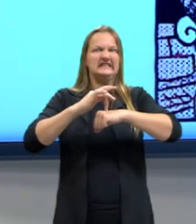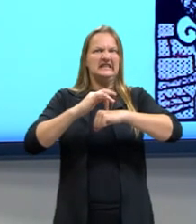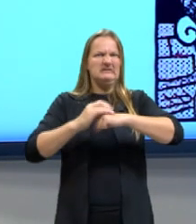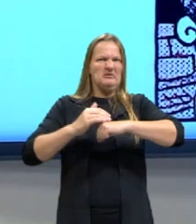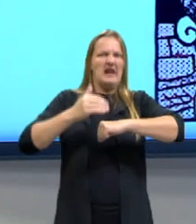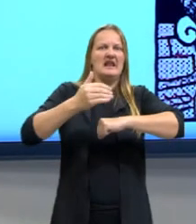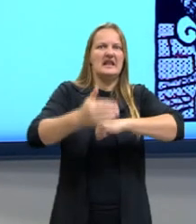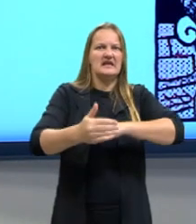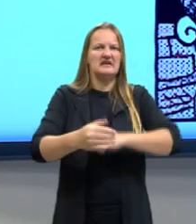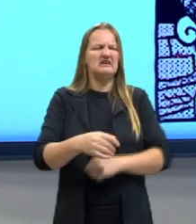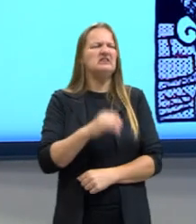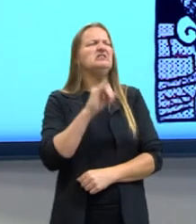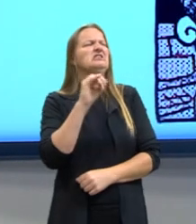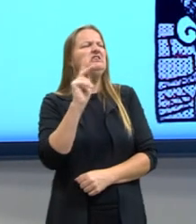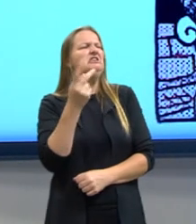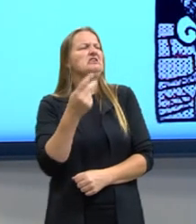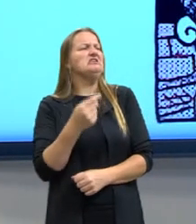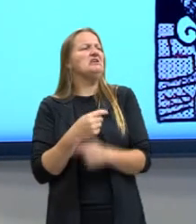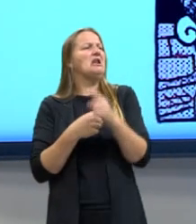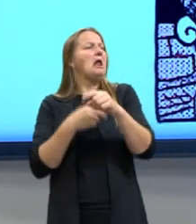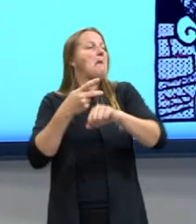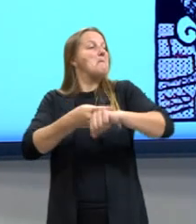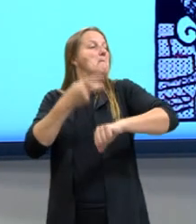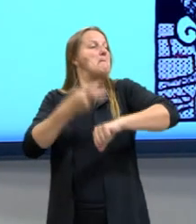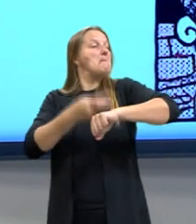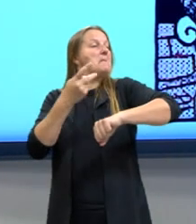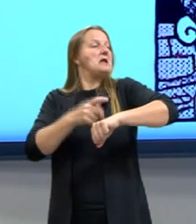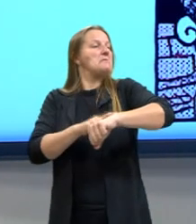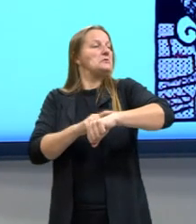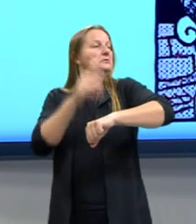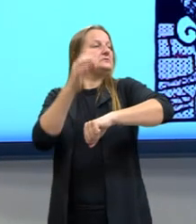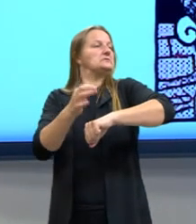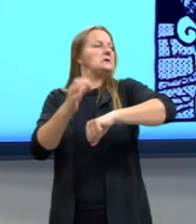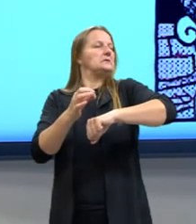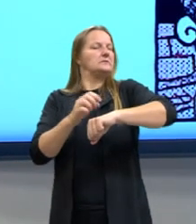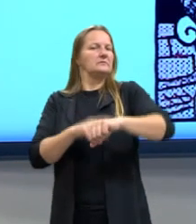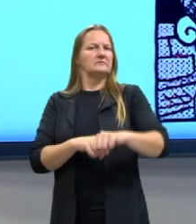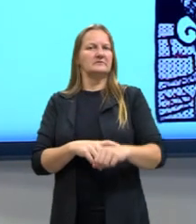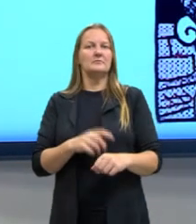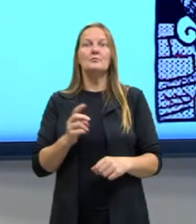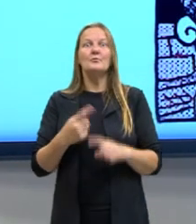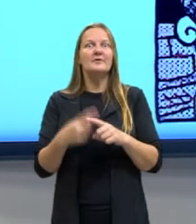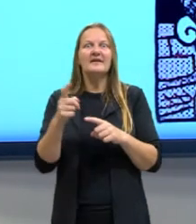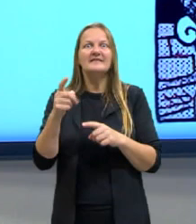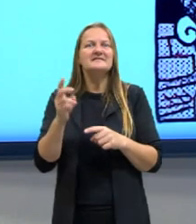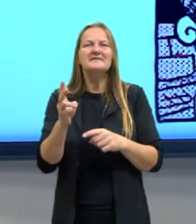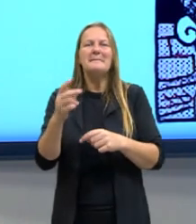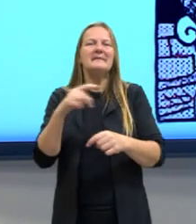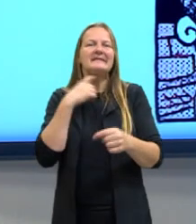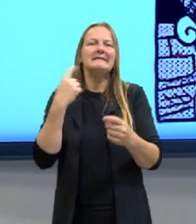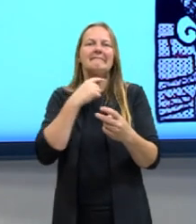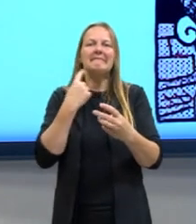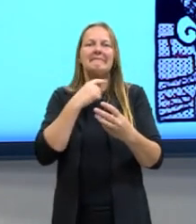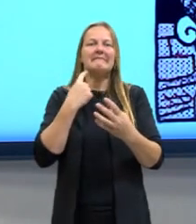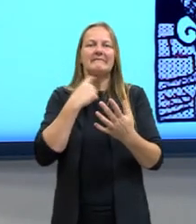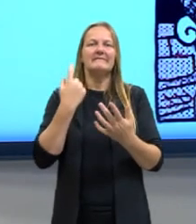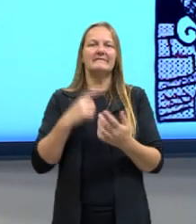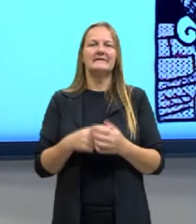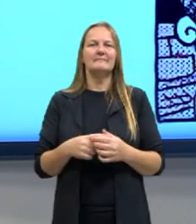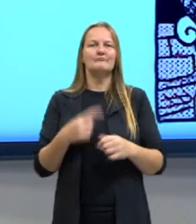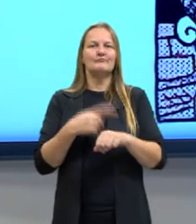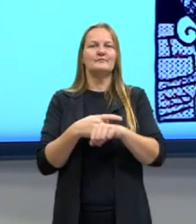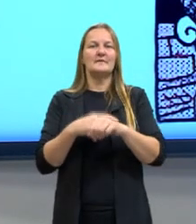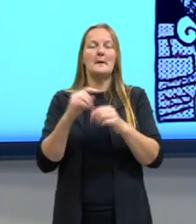Ih, lá vem o prêmio Nobel da pontualidade. Olhem como isso tem relação com aquela primeira